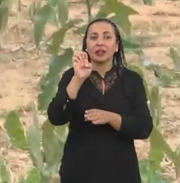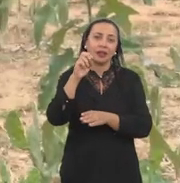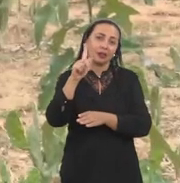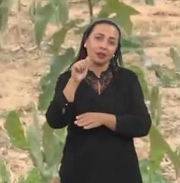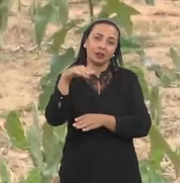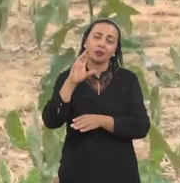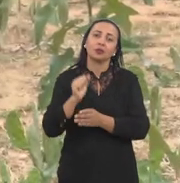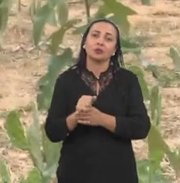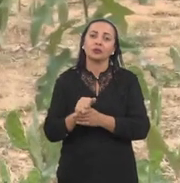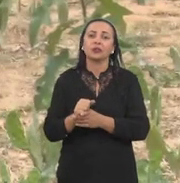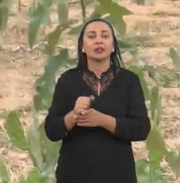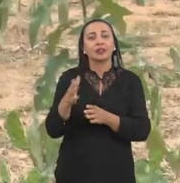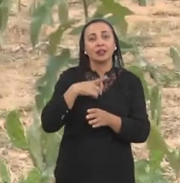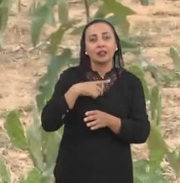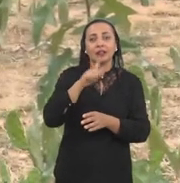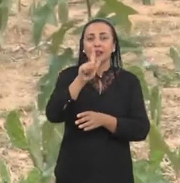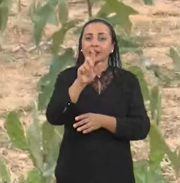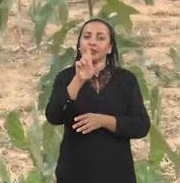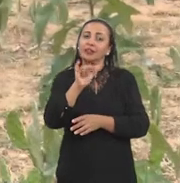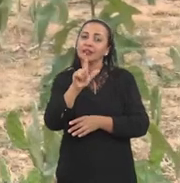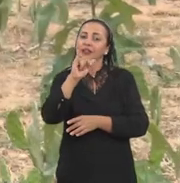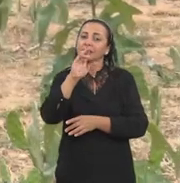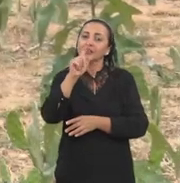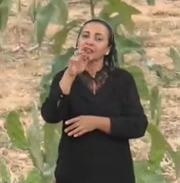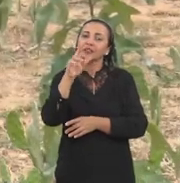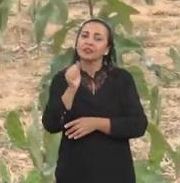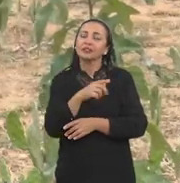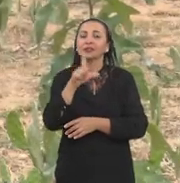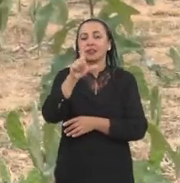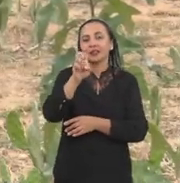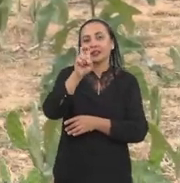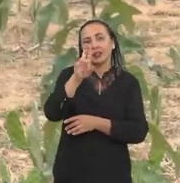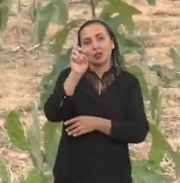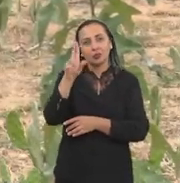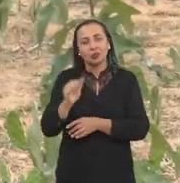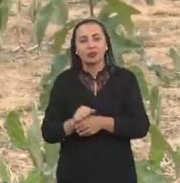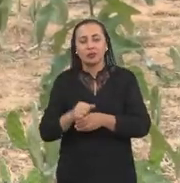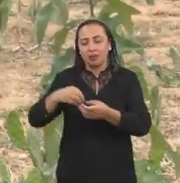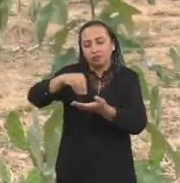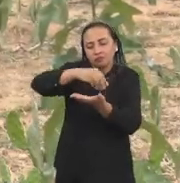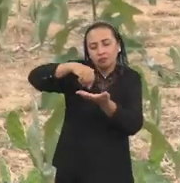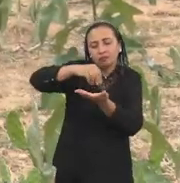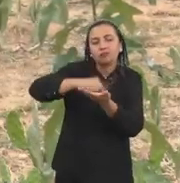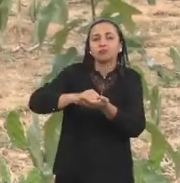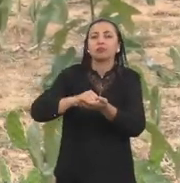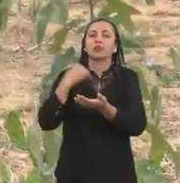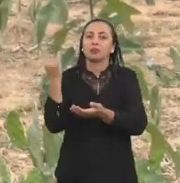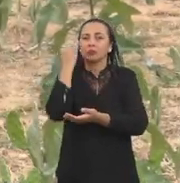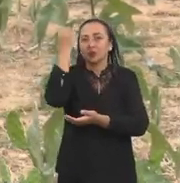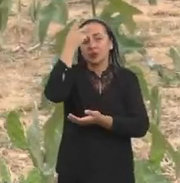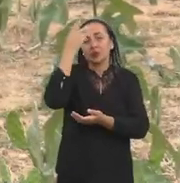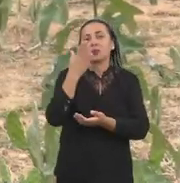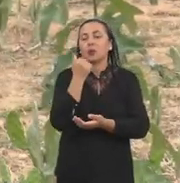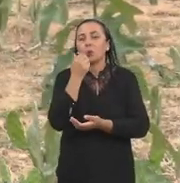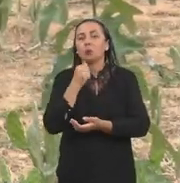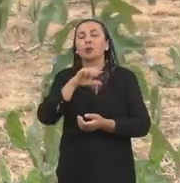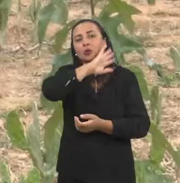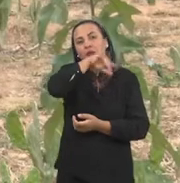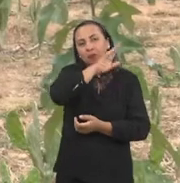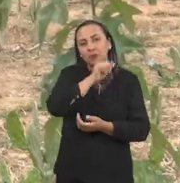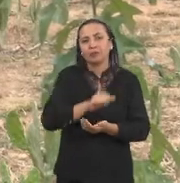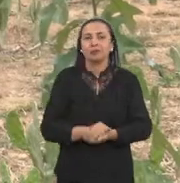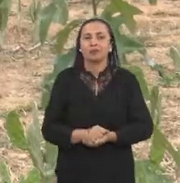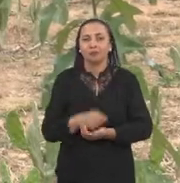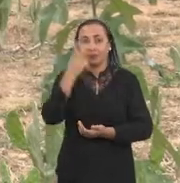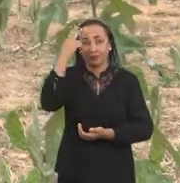das leguminosas que fazem parte do consórcio, que é a gliricídia e a leucena, que é um aporte nitrogenado muito interessante